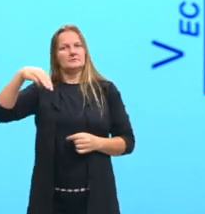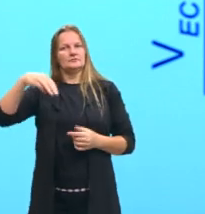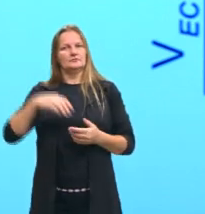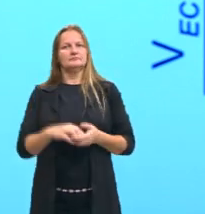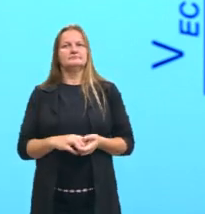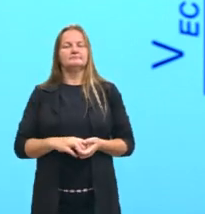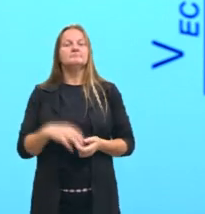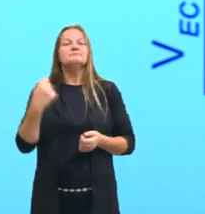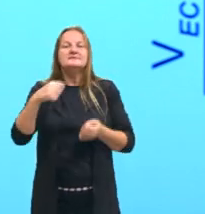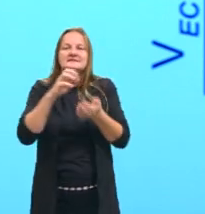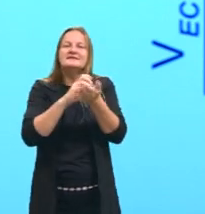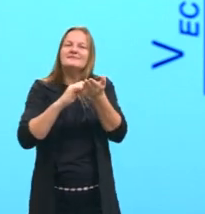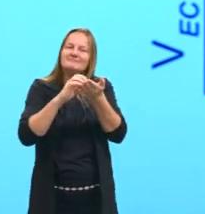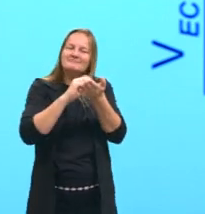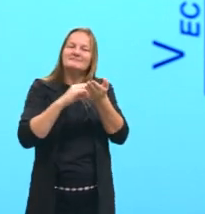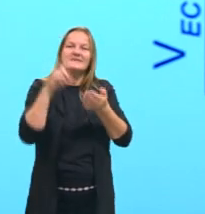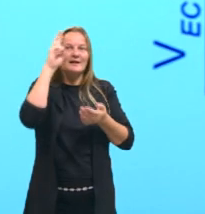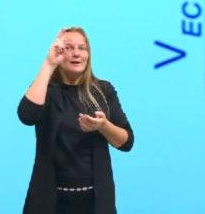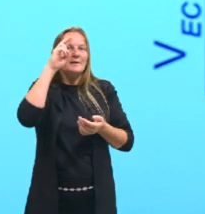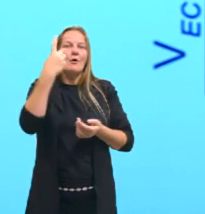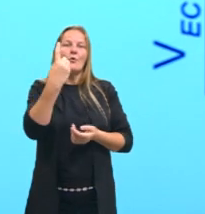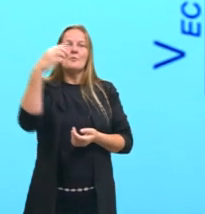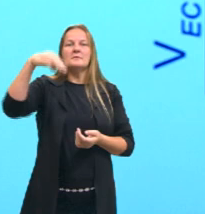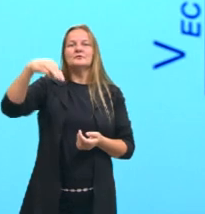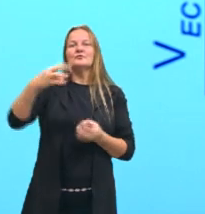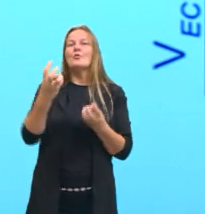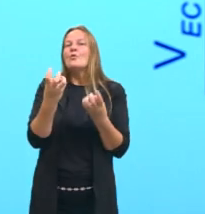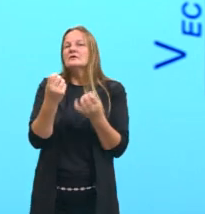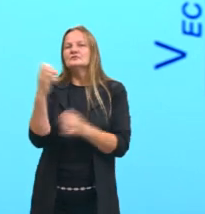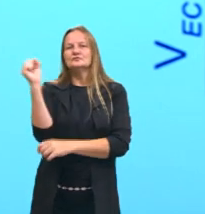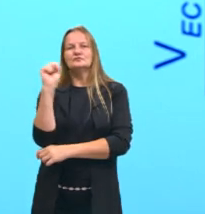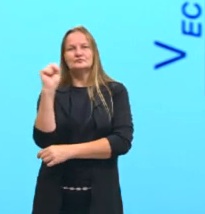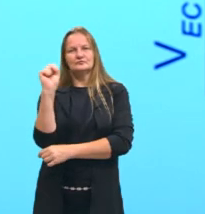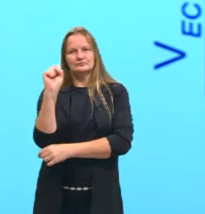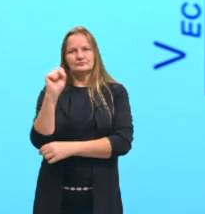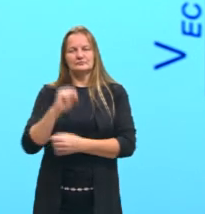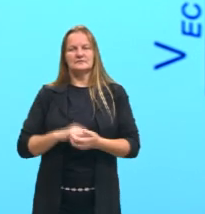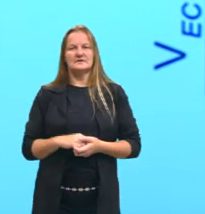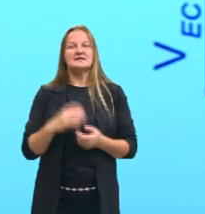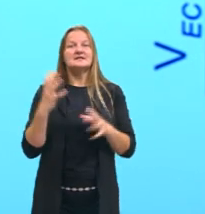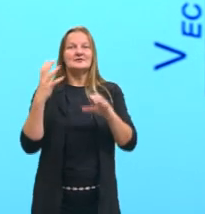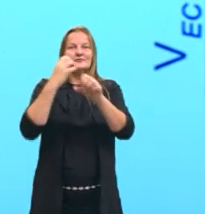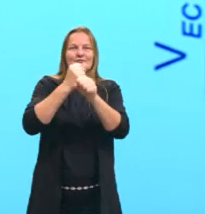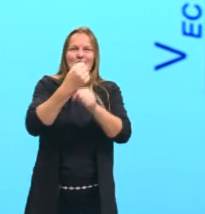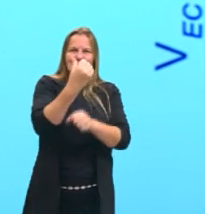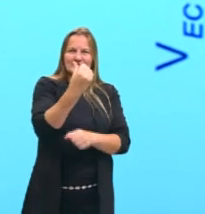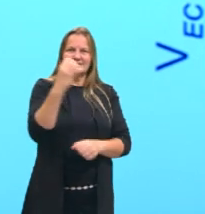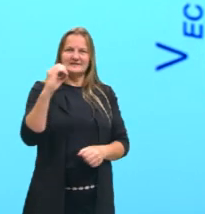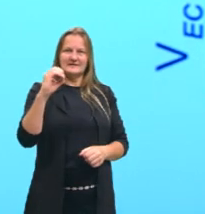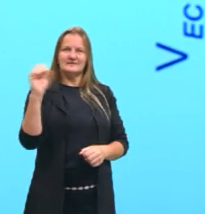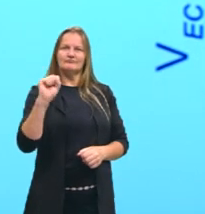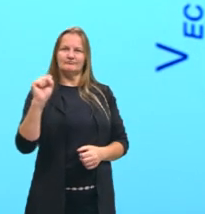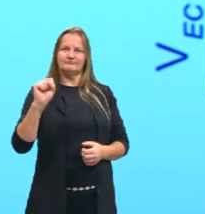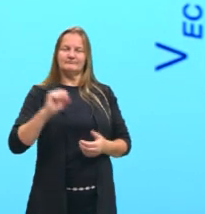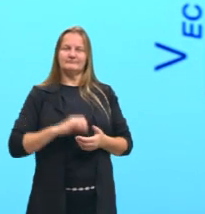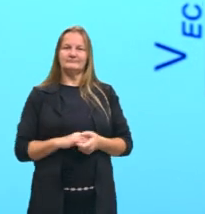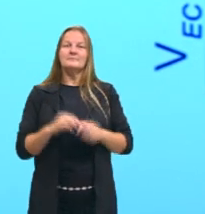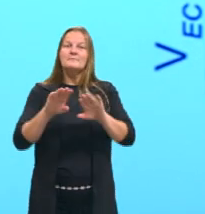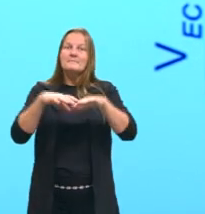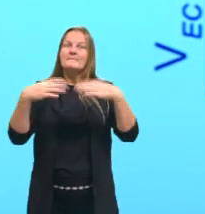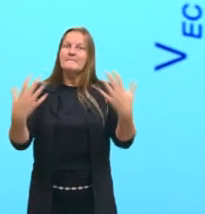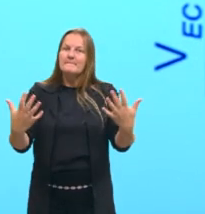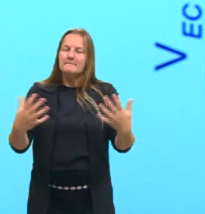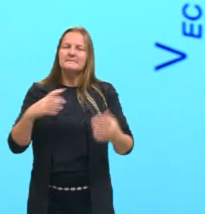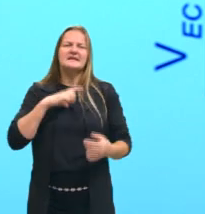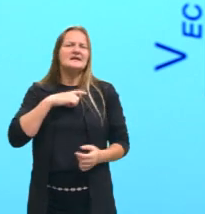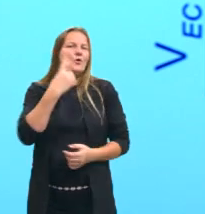Aí, a gente tem que lembrar que um minuto tem quantos segundos? São 60 segundos. Então, se a